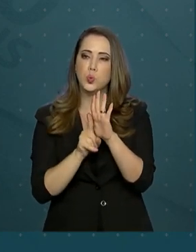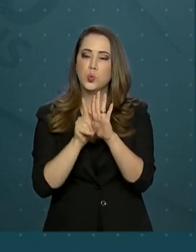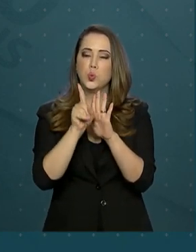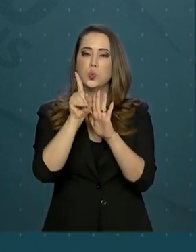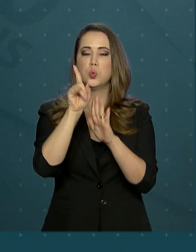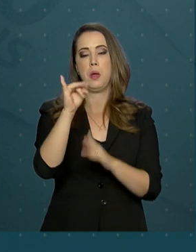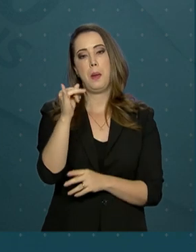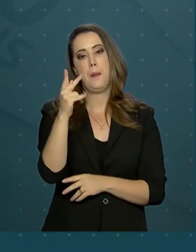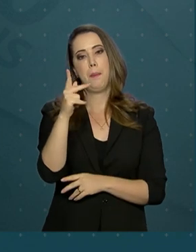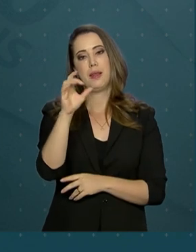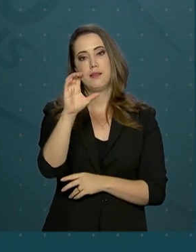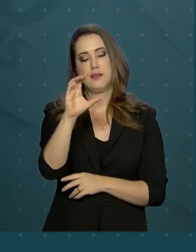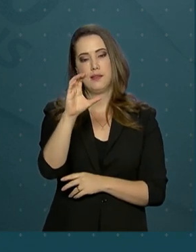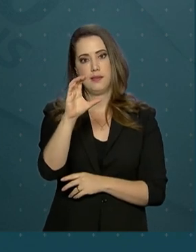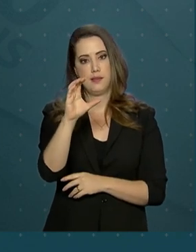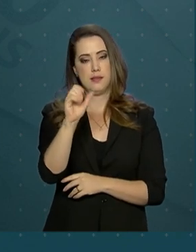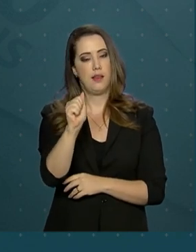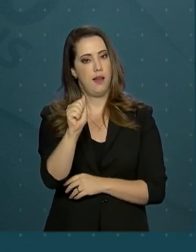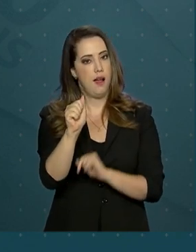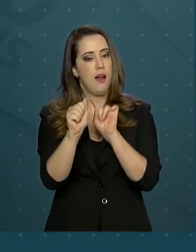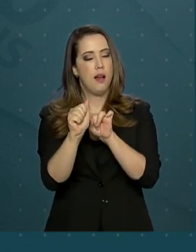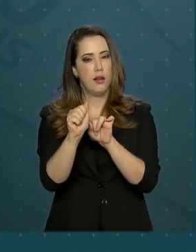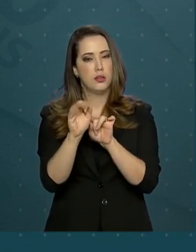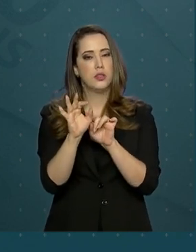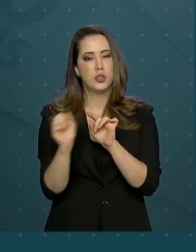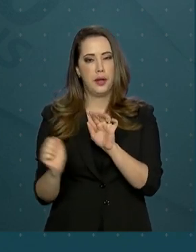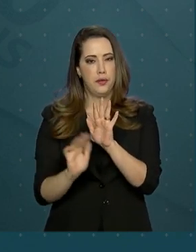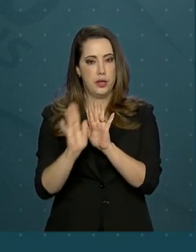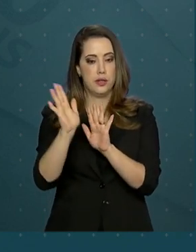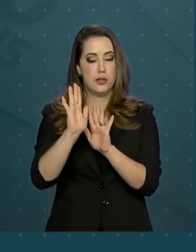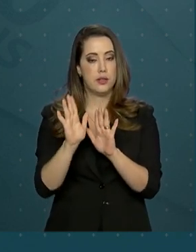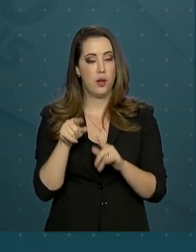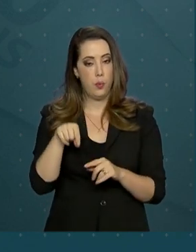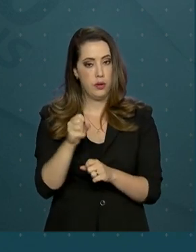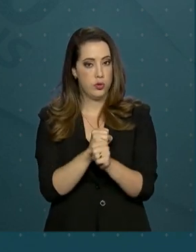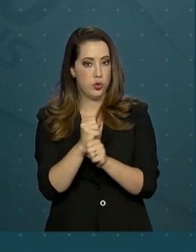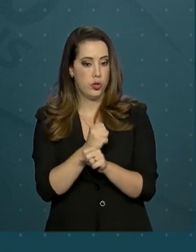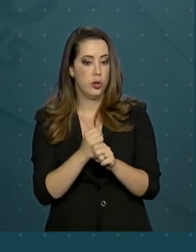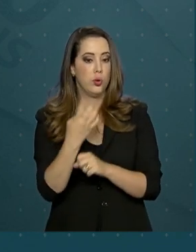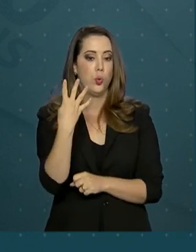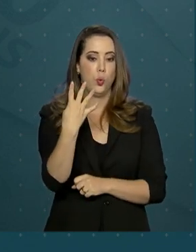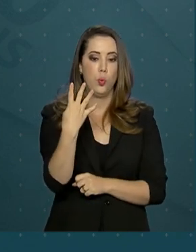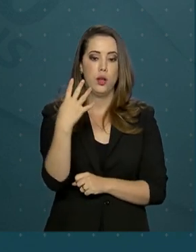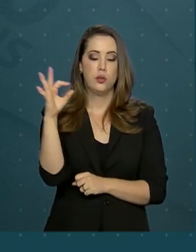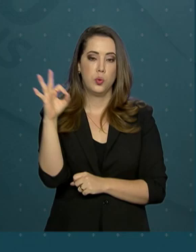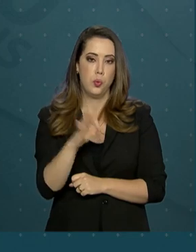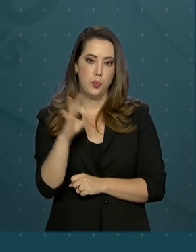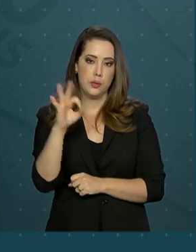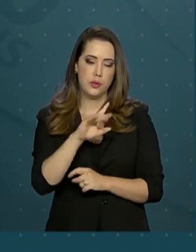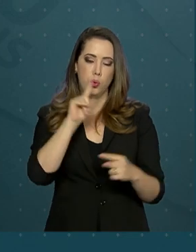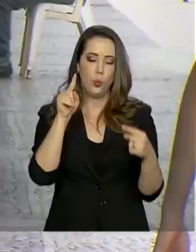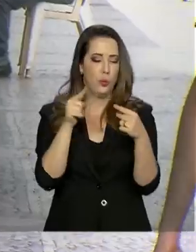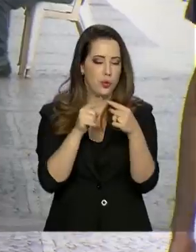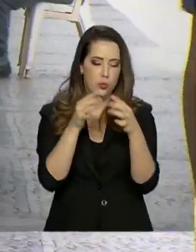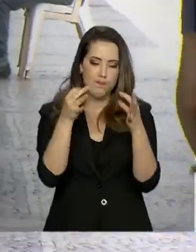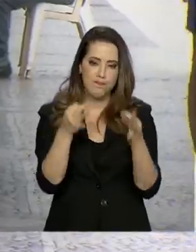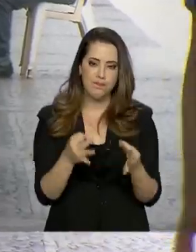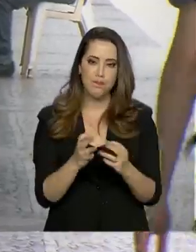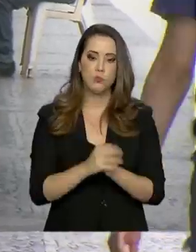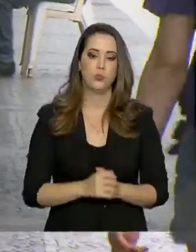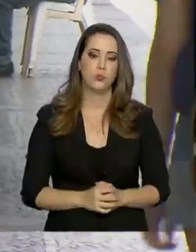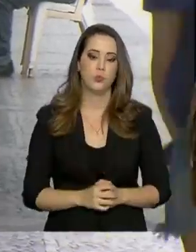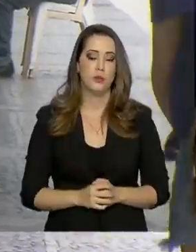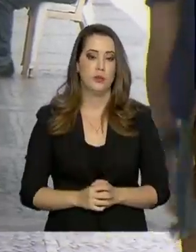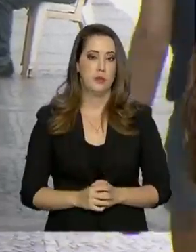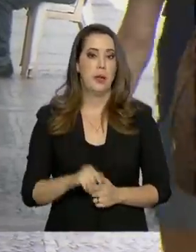amplo, IPCA, que mede a inflação, encerre 2019 em 4%, dentro da meta. A imagem